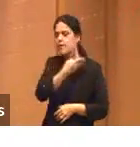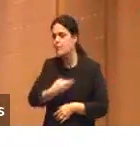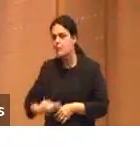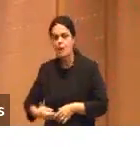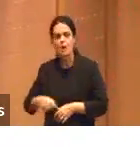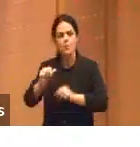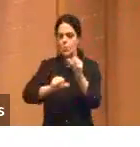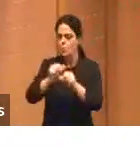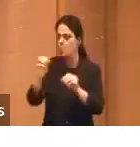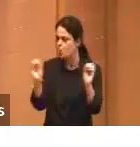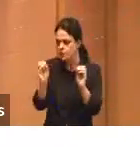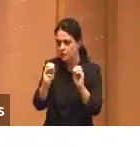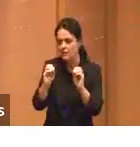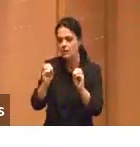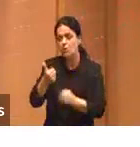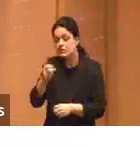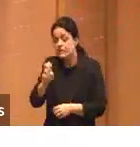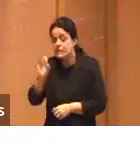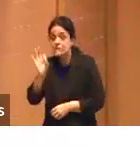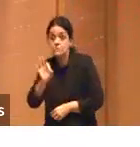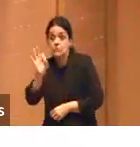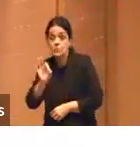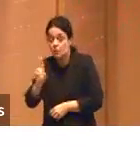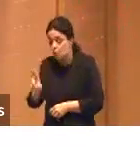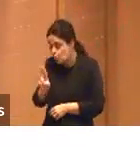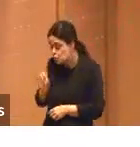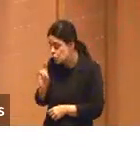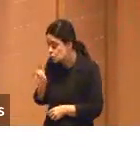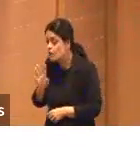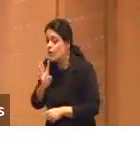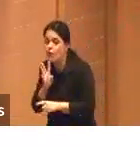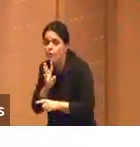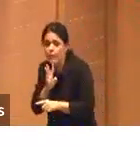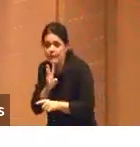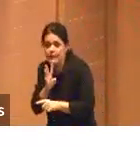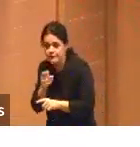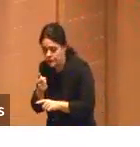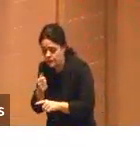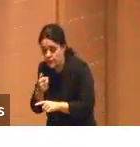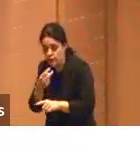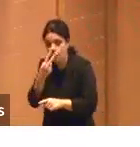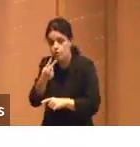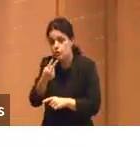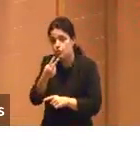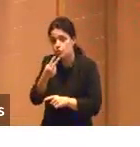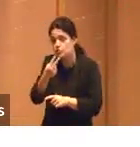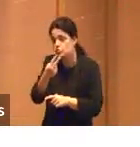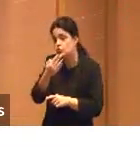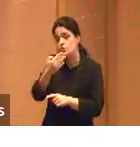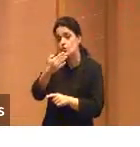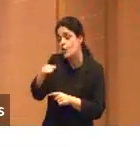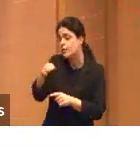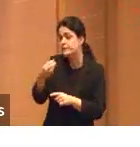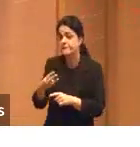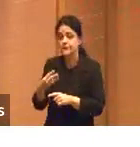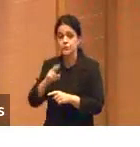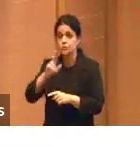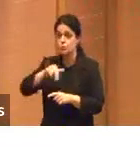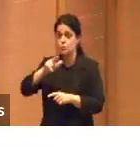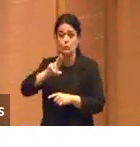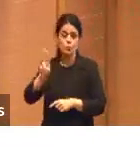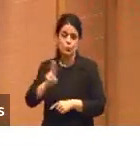15% usou só uma vez para ver o que era, ou seja, dois terços nunca usou, não está nem aí.